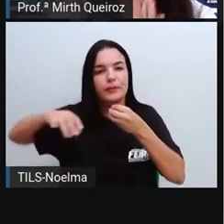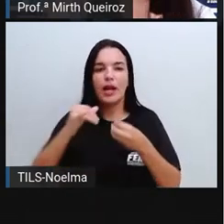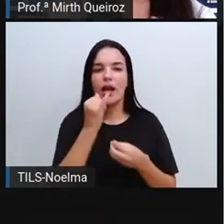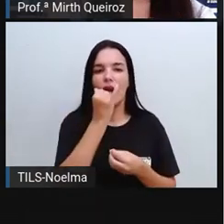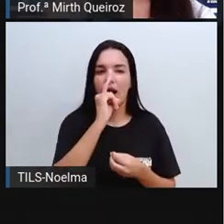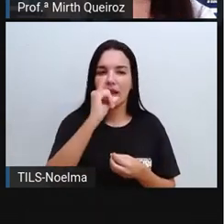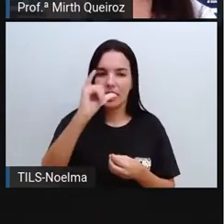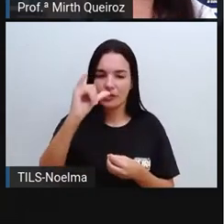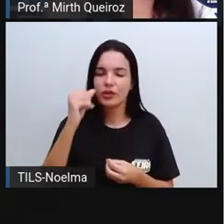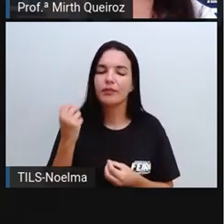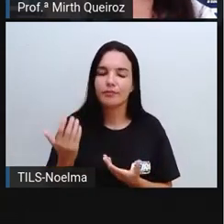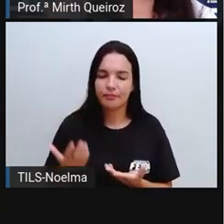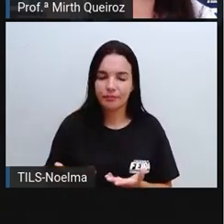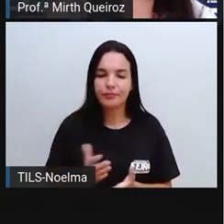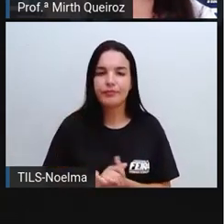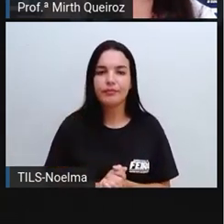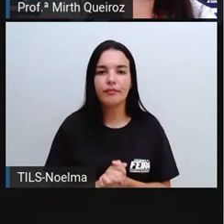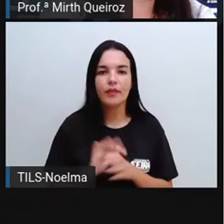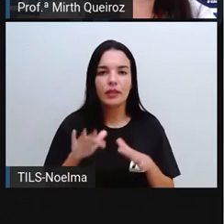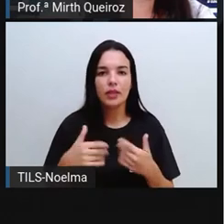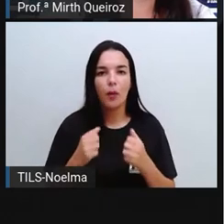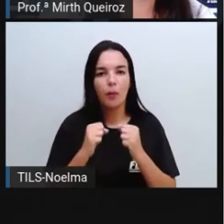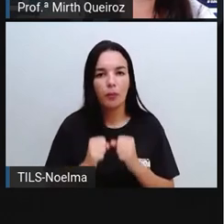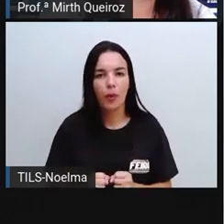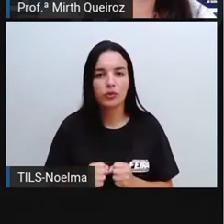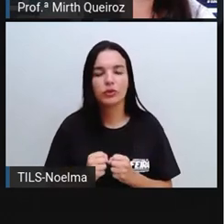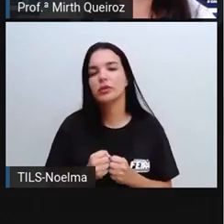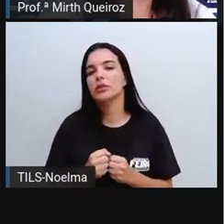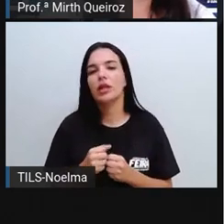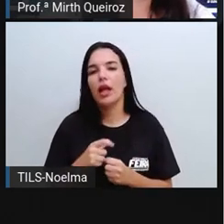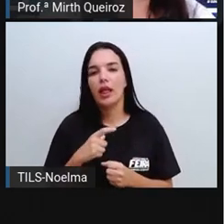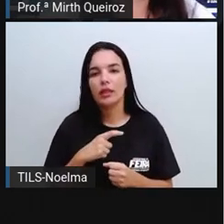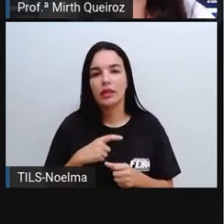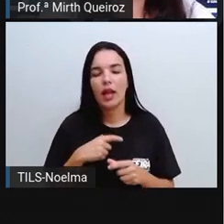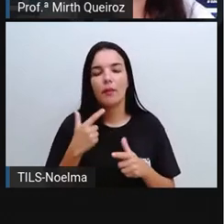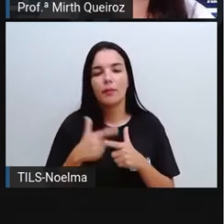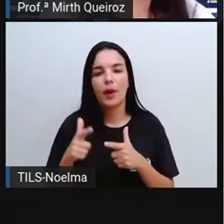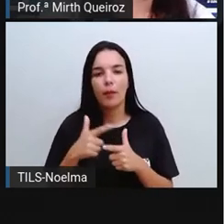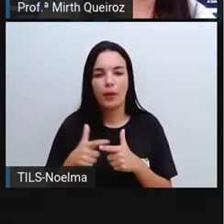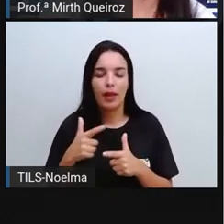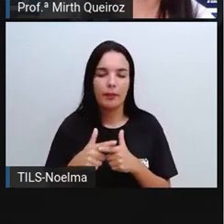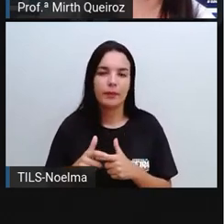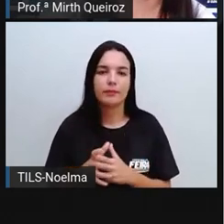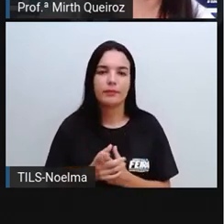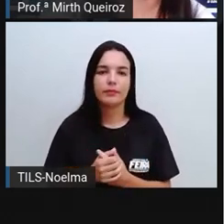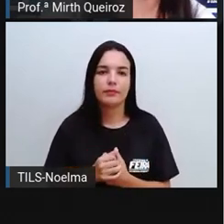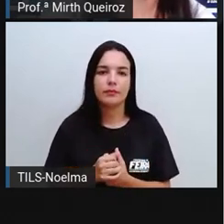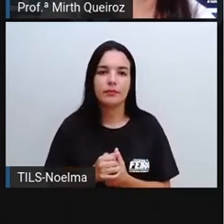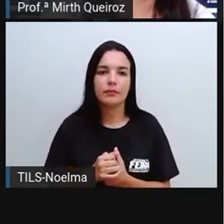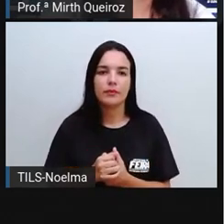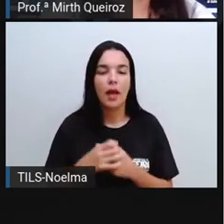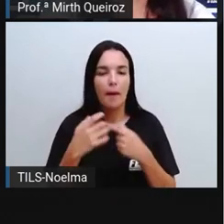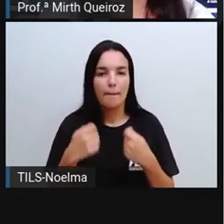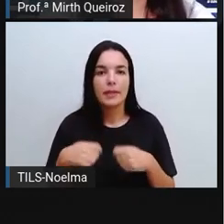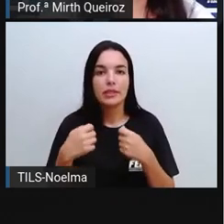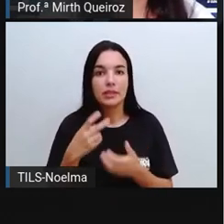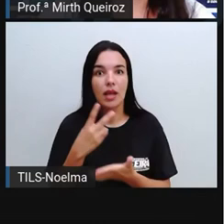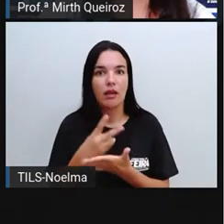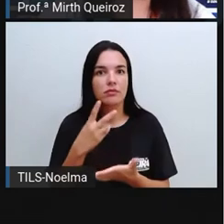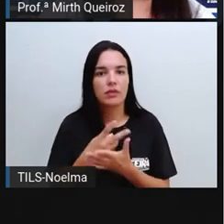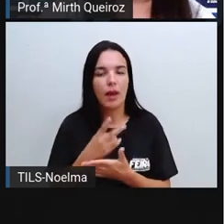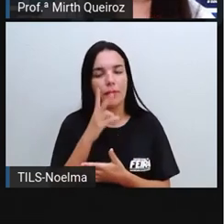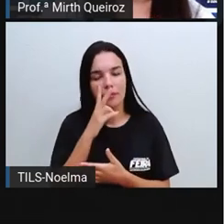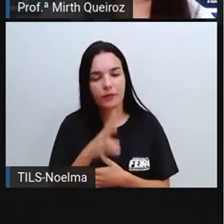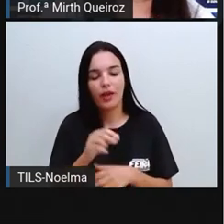como se fosse um imã, né? Então, com o tempo, pode ficar desgastada e ter problemas ali na vedação. Então, elas precisam ser